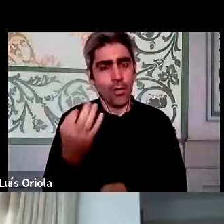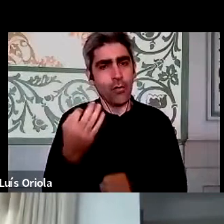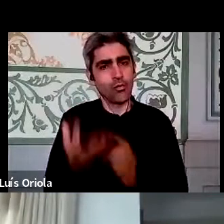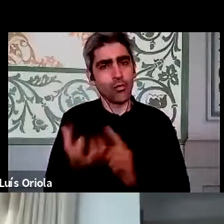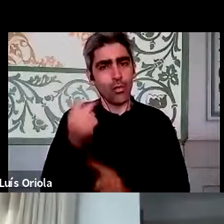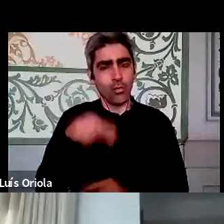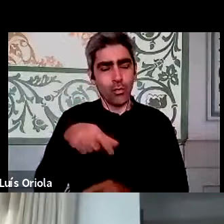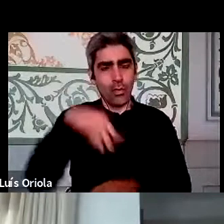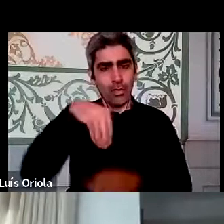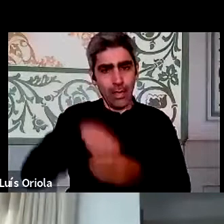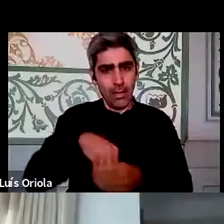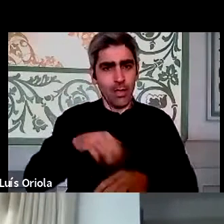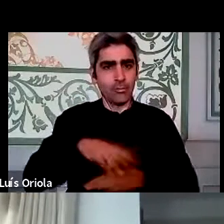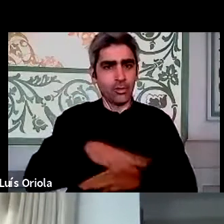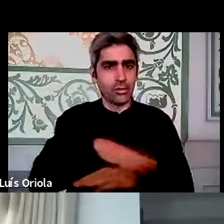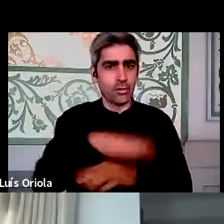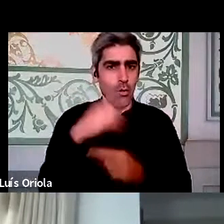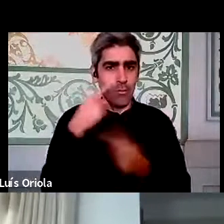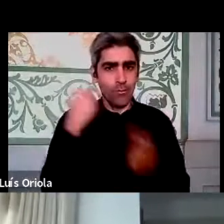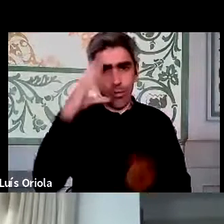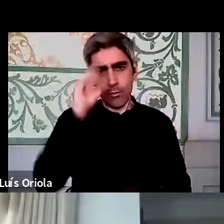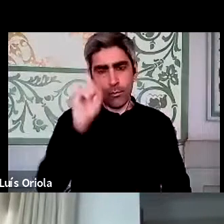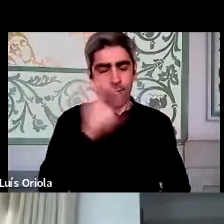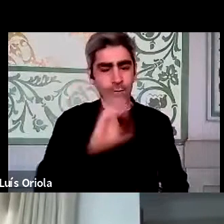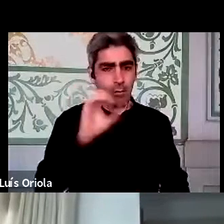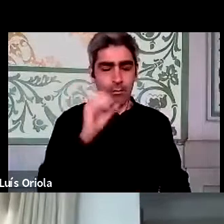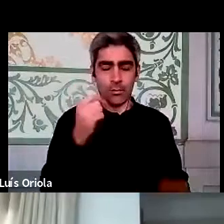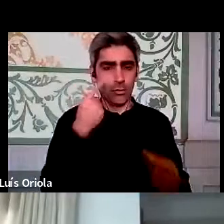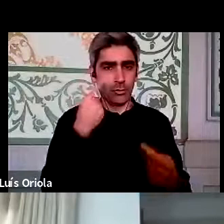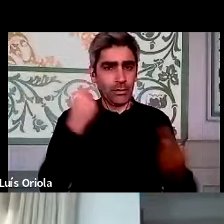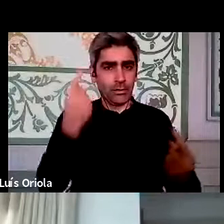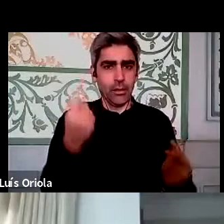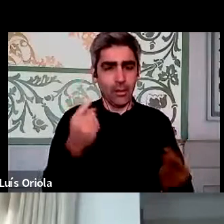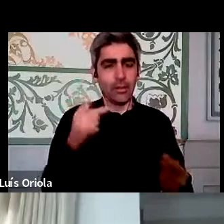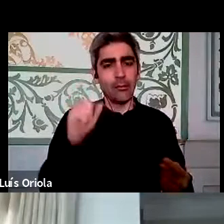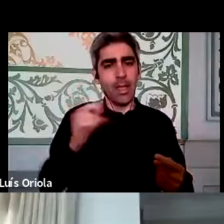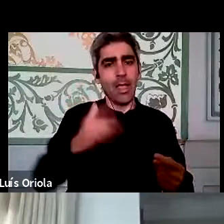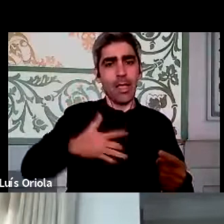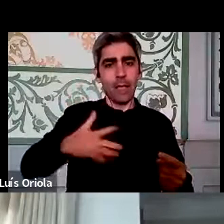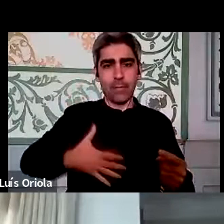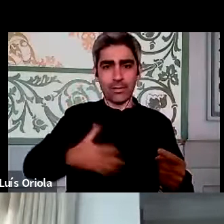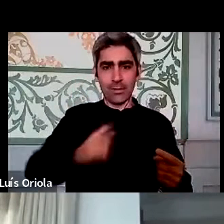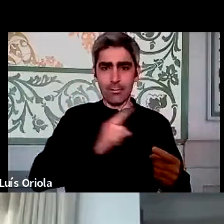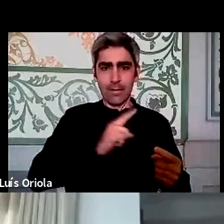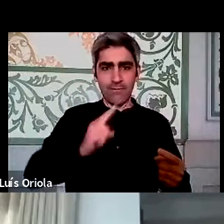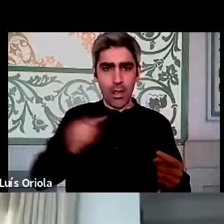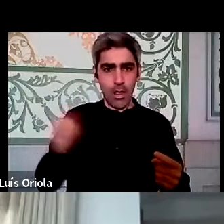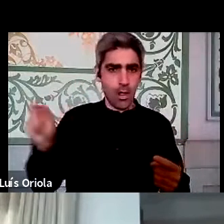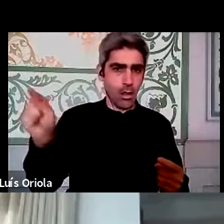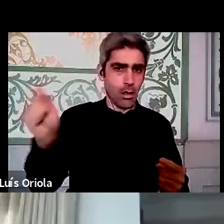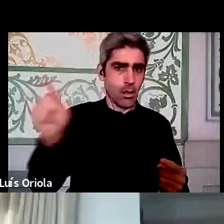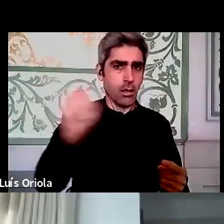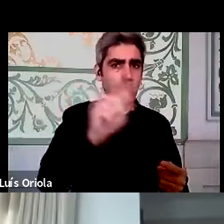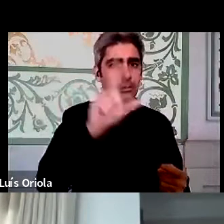pública de uma maneira verdadeiramente extraordinária, também nas empresas privadas, mas, como o Sr. Secretário de Estado acabou de dizer, é muito